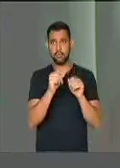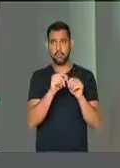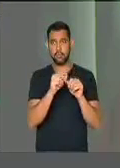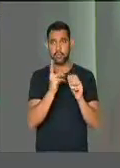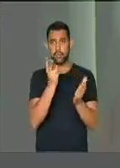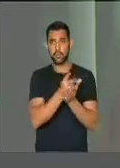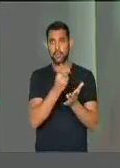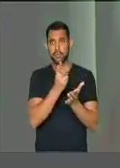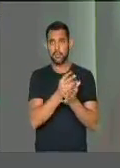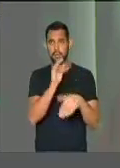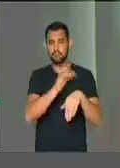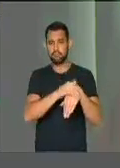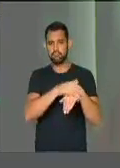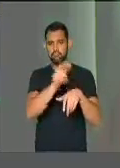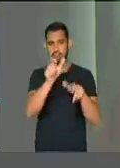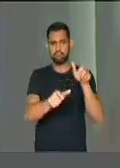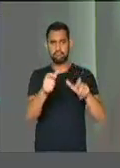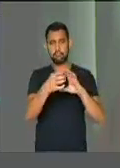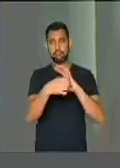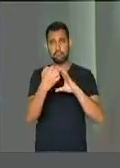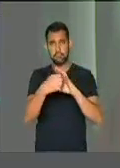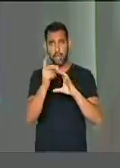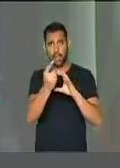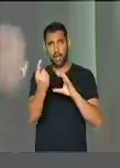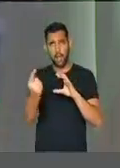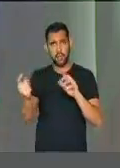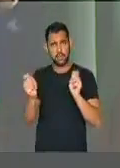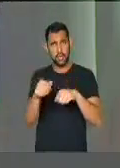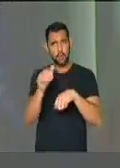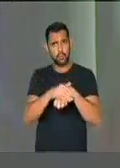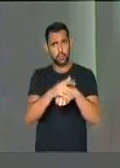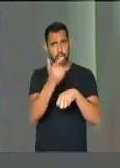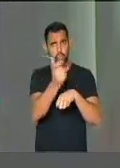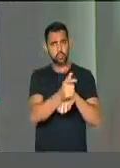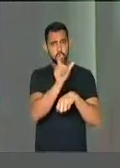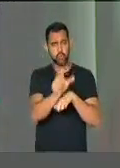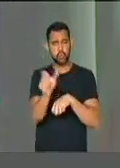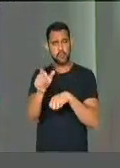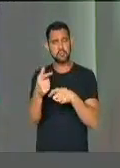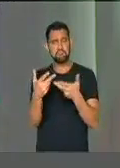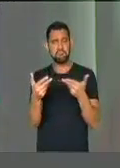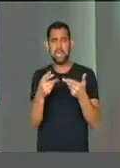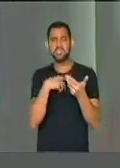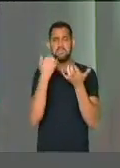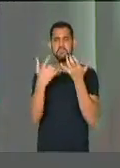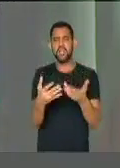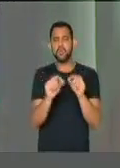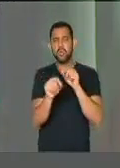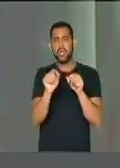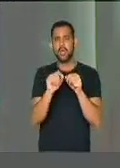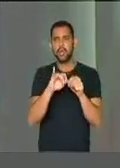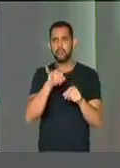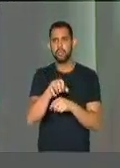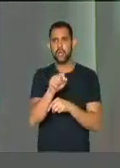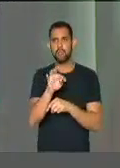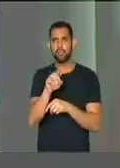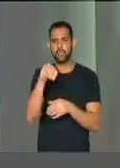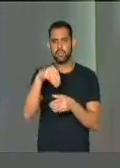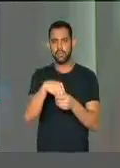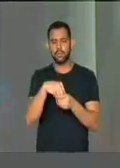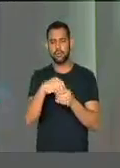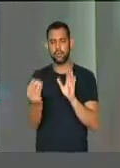princípio da autonomia dos partidos. Agora, o que é que justifica? É quase que um jabuti